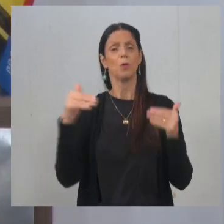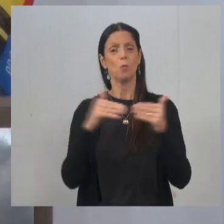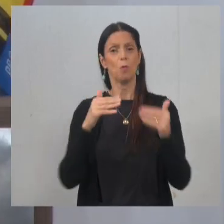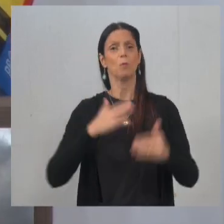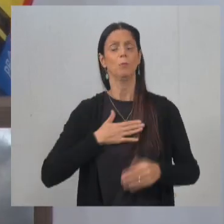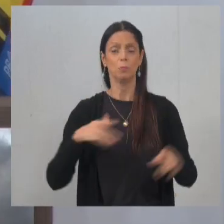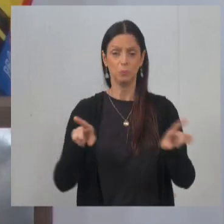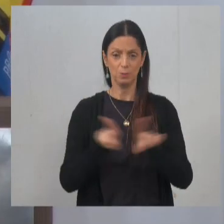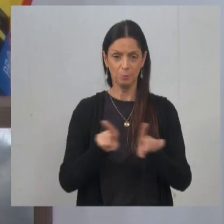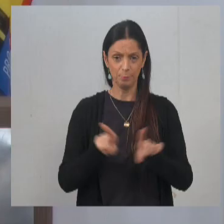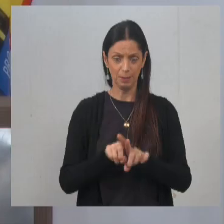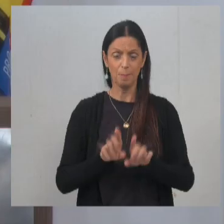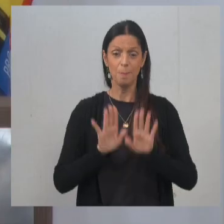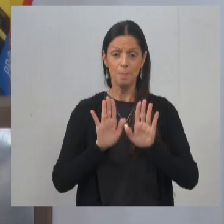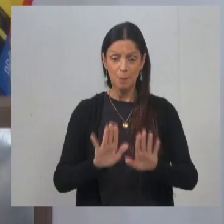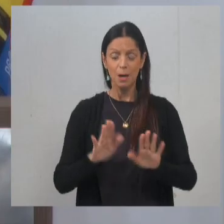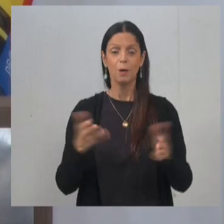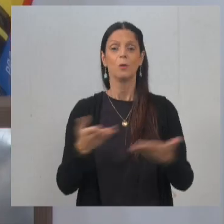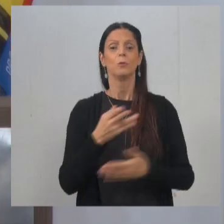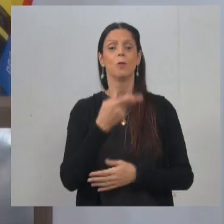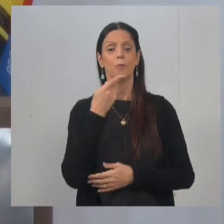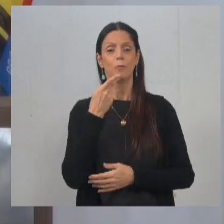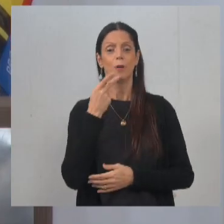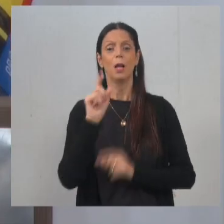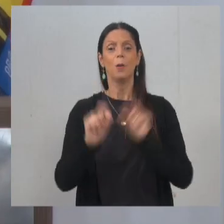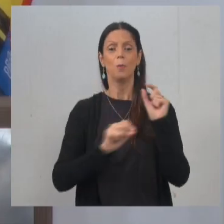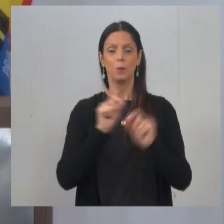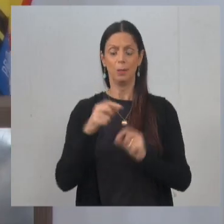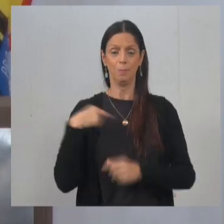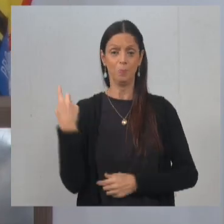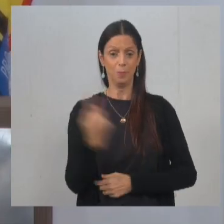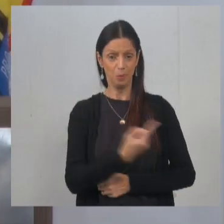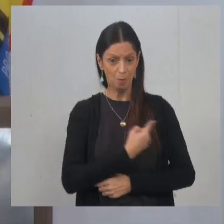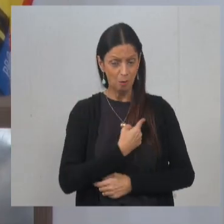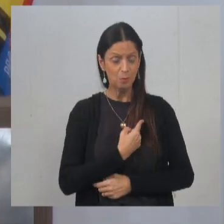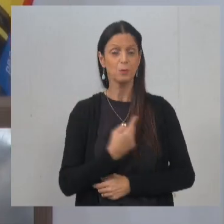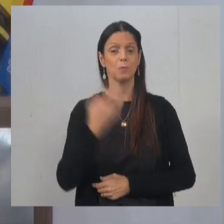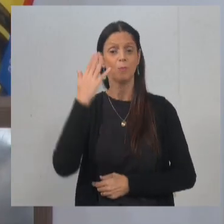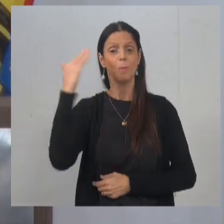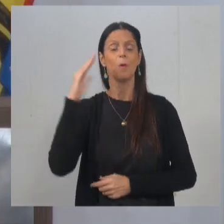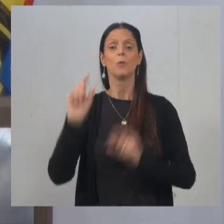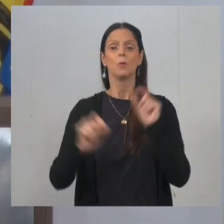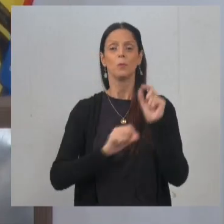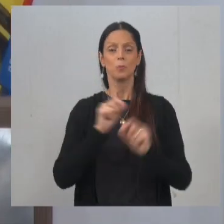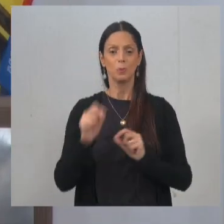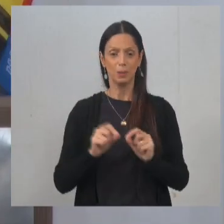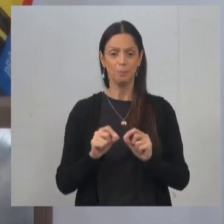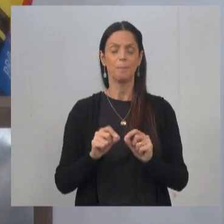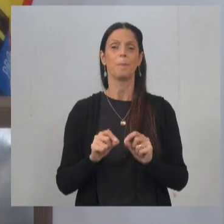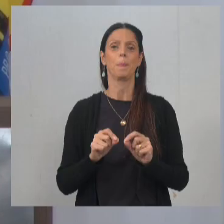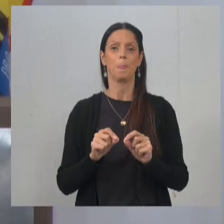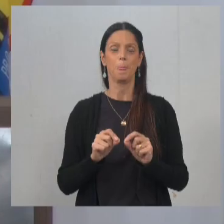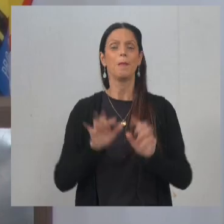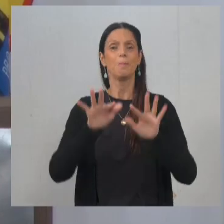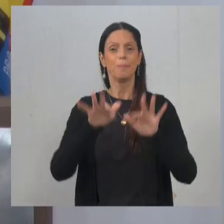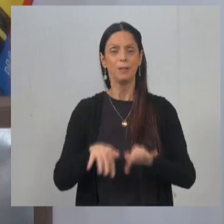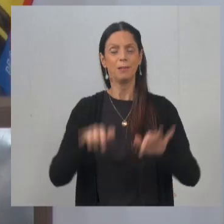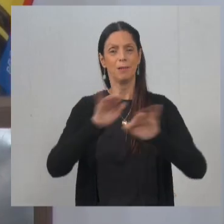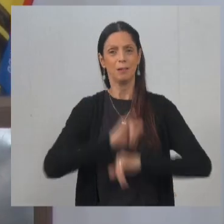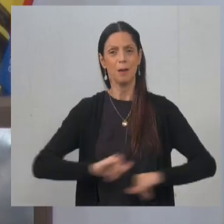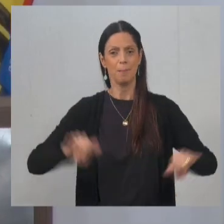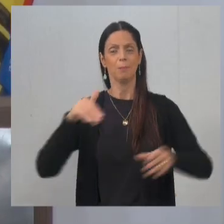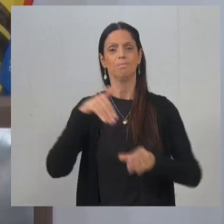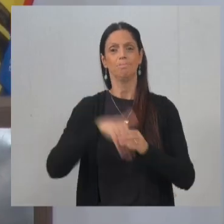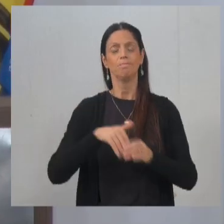também. Mas eu queria destacar hoje uma situação. Nós somos conhecidos em relação ao fim das nossas campanhas eleitorais, de ter